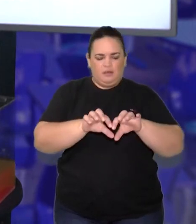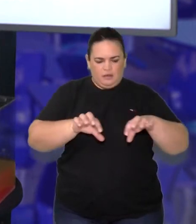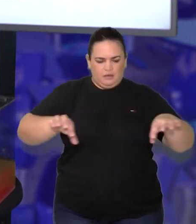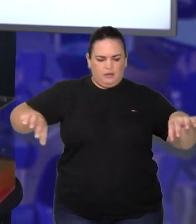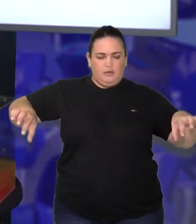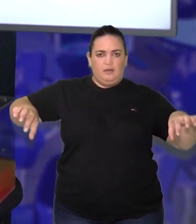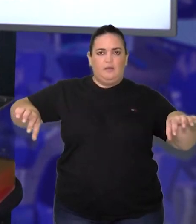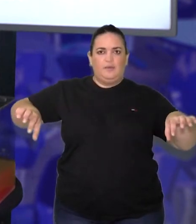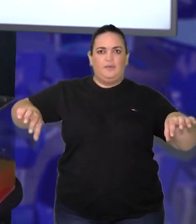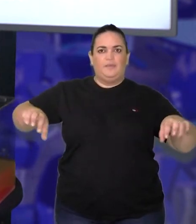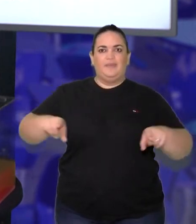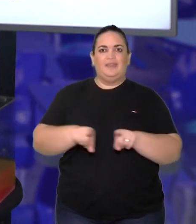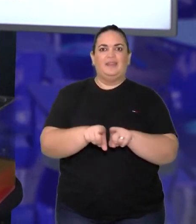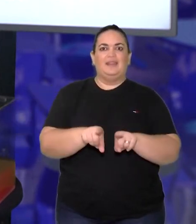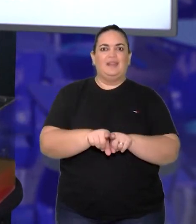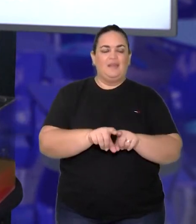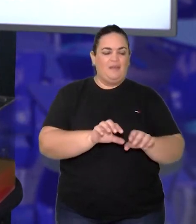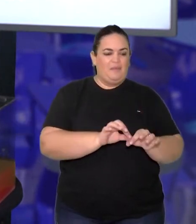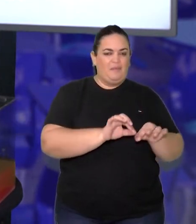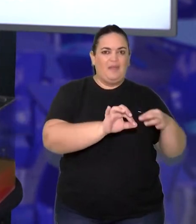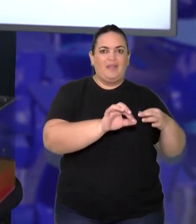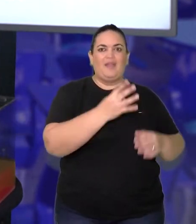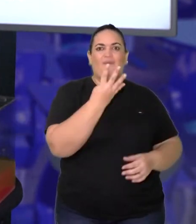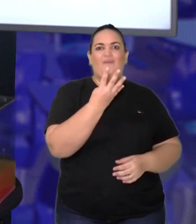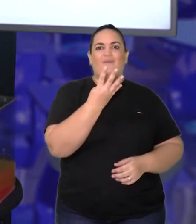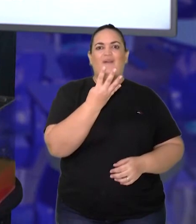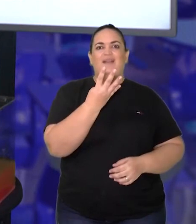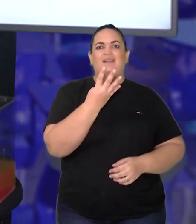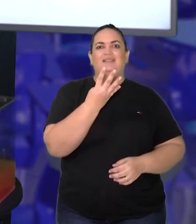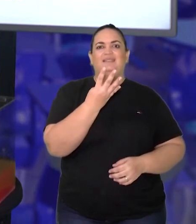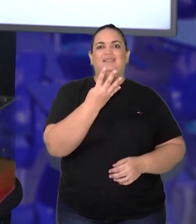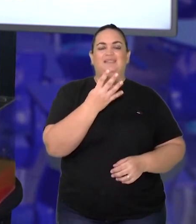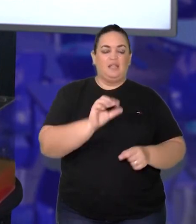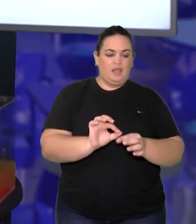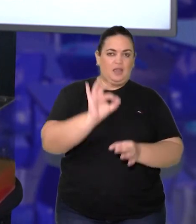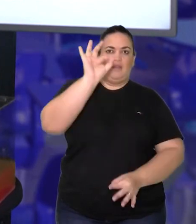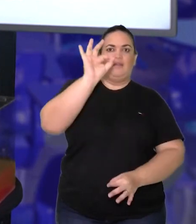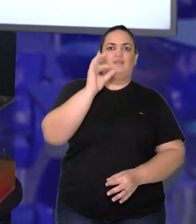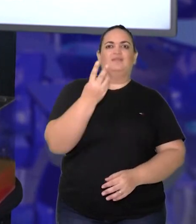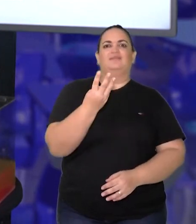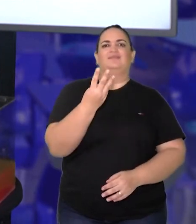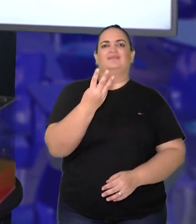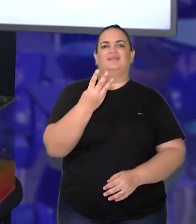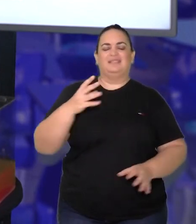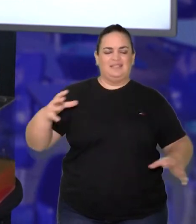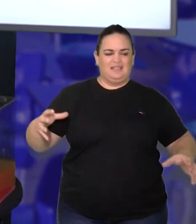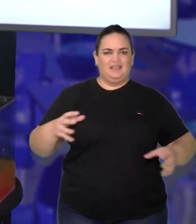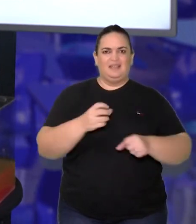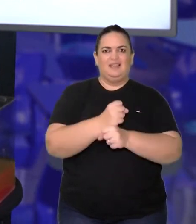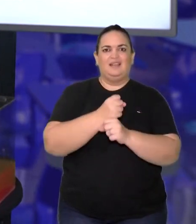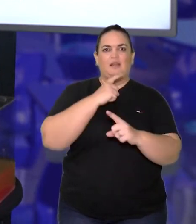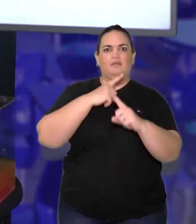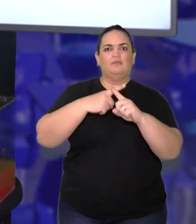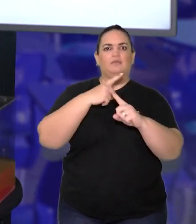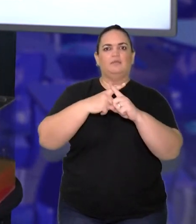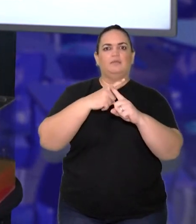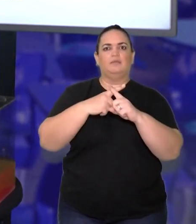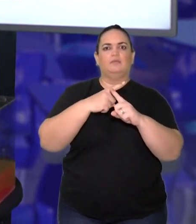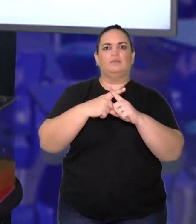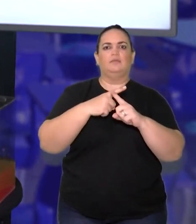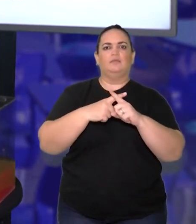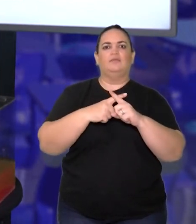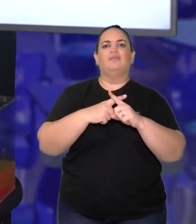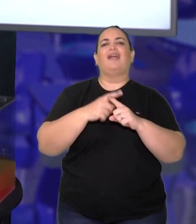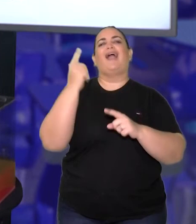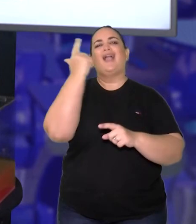que são mais quatro cubinhos, tá? E na altura você tem mais três. Então, fazendo a multiplicação dessas medidas, a gente